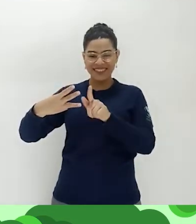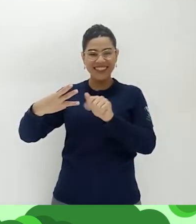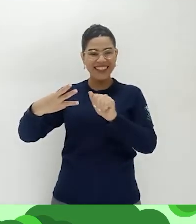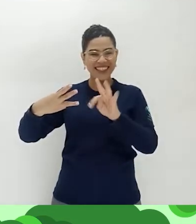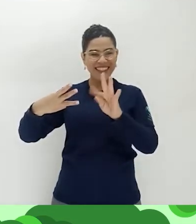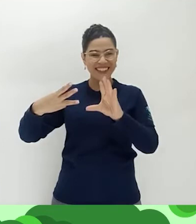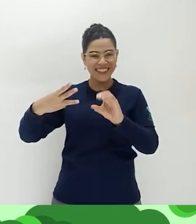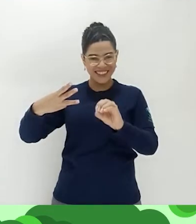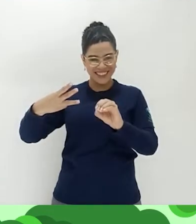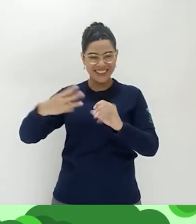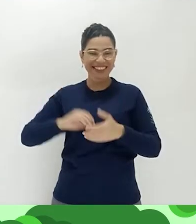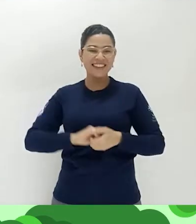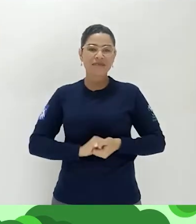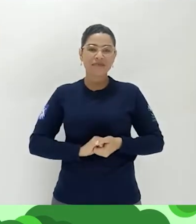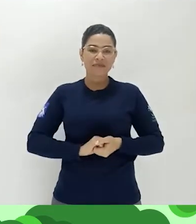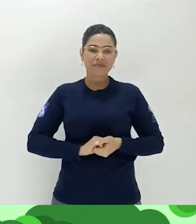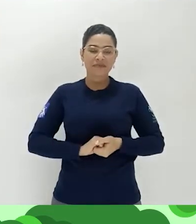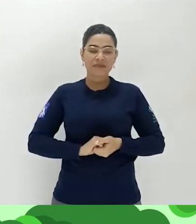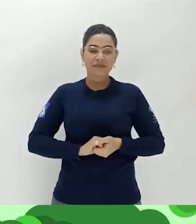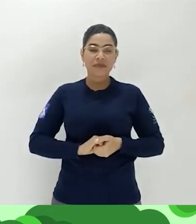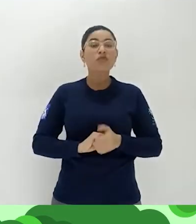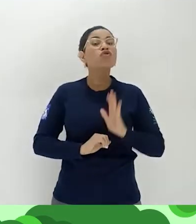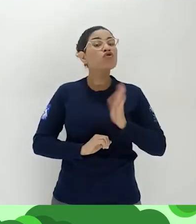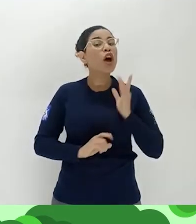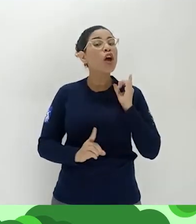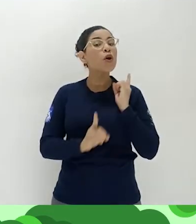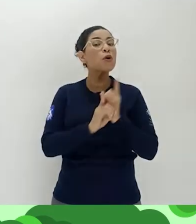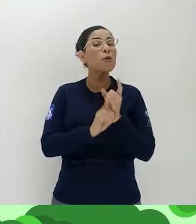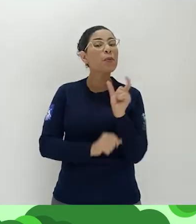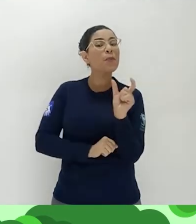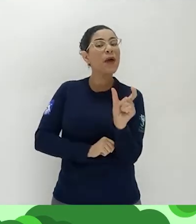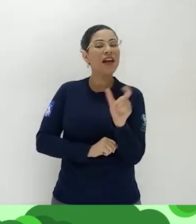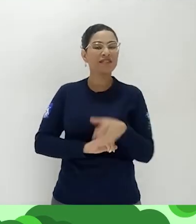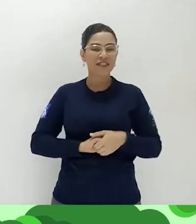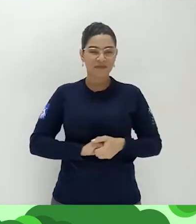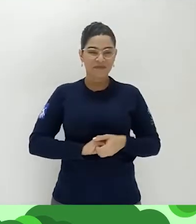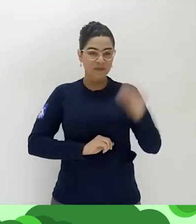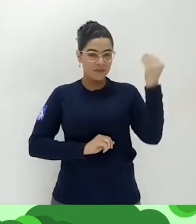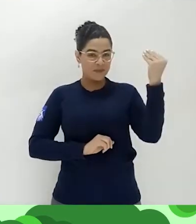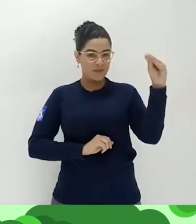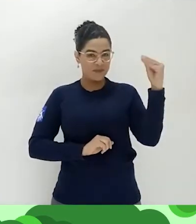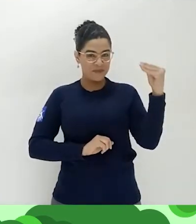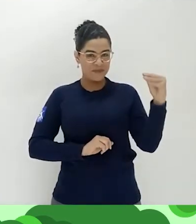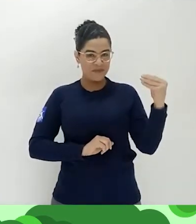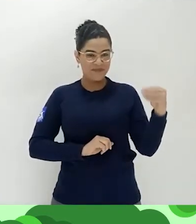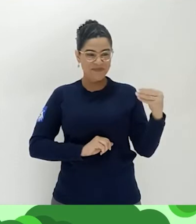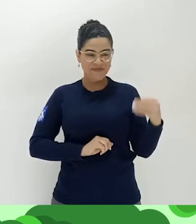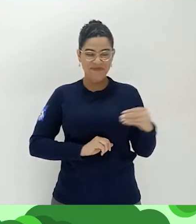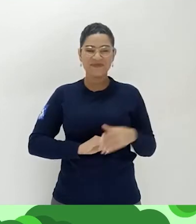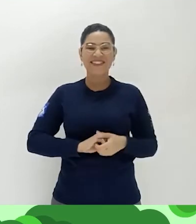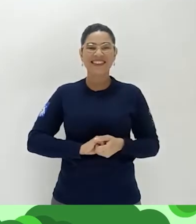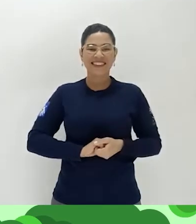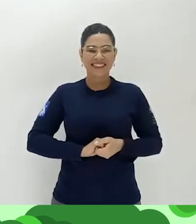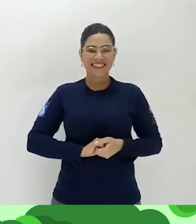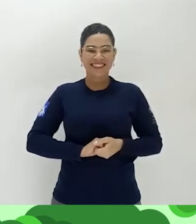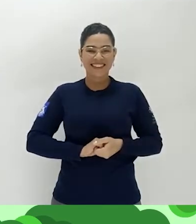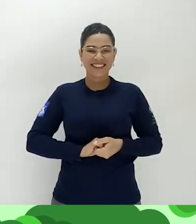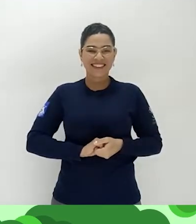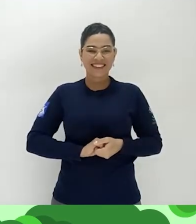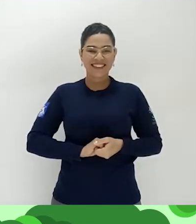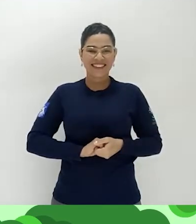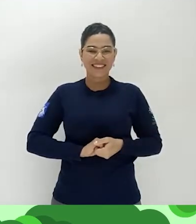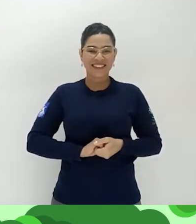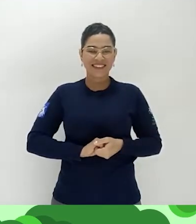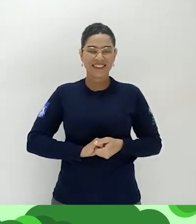Gato. Legal, a gente achou a nossa palavra, né? Vamos completar lá na cruzadinha? Então, vamos lá.